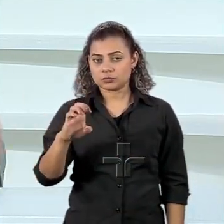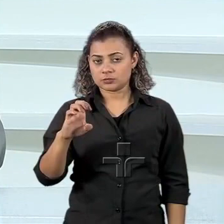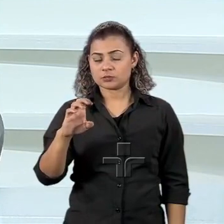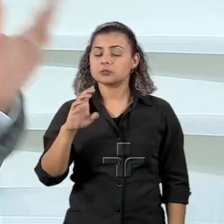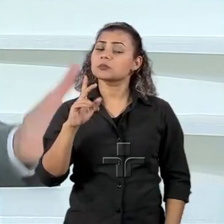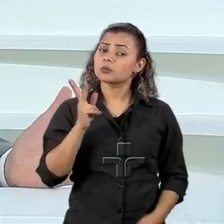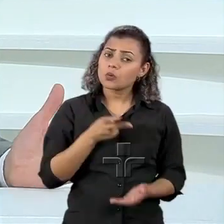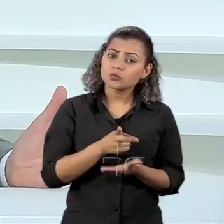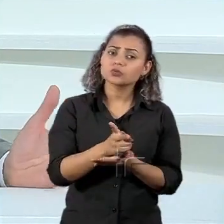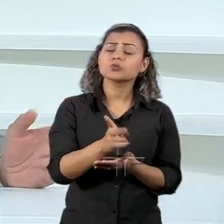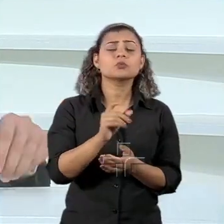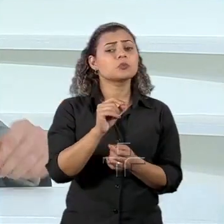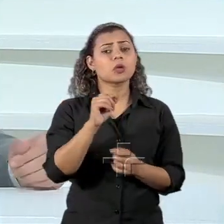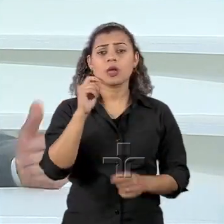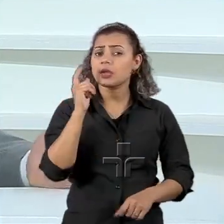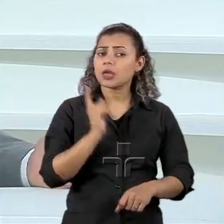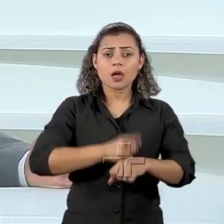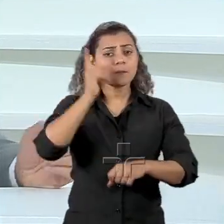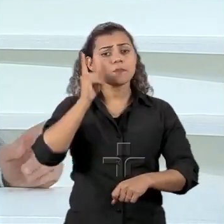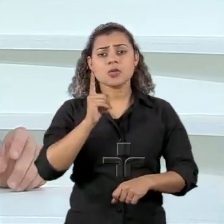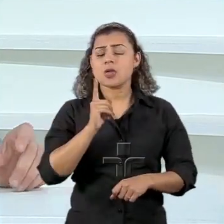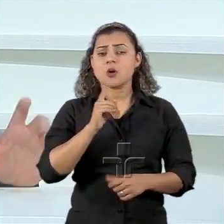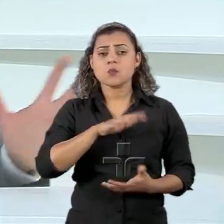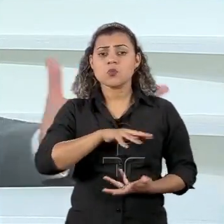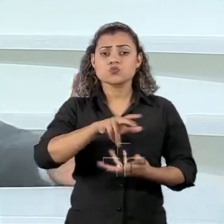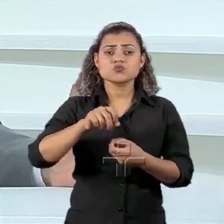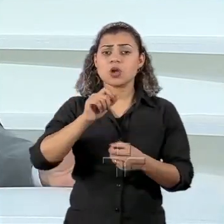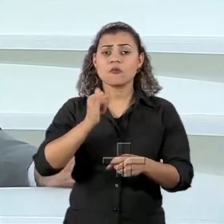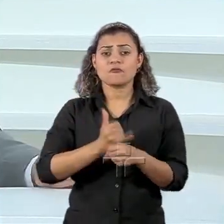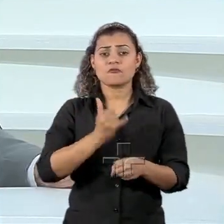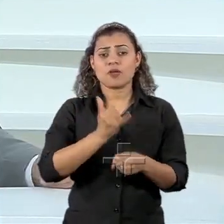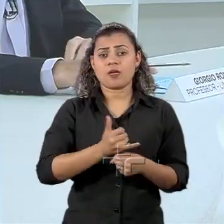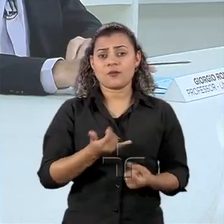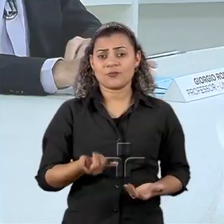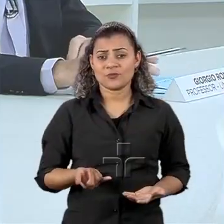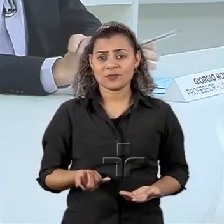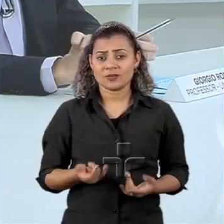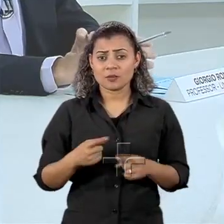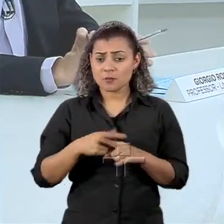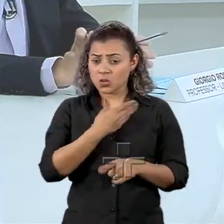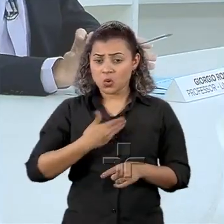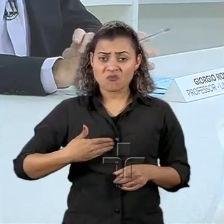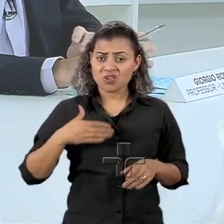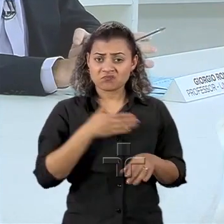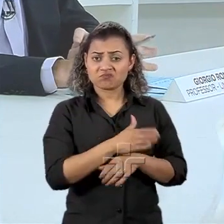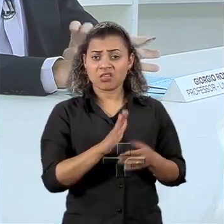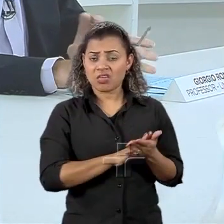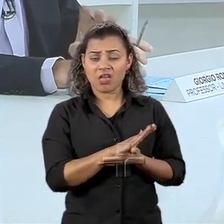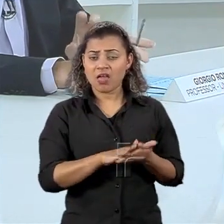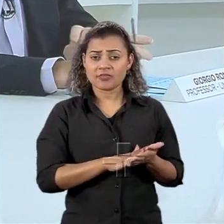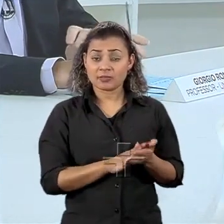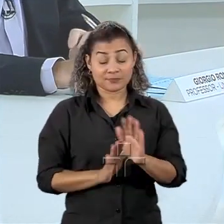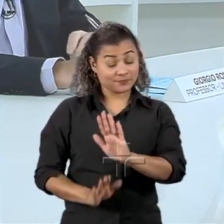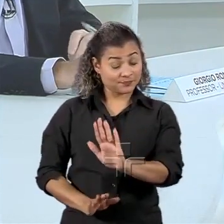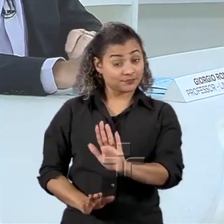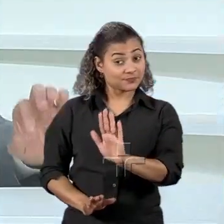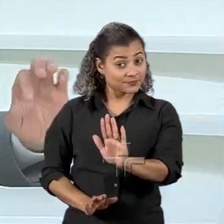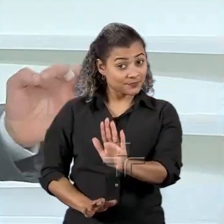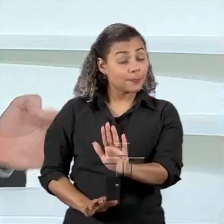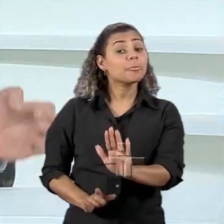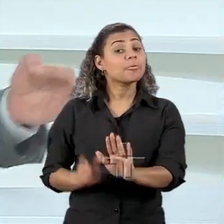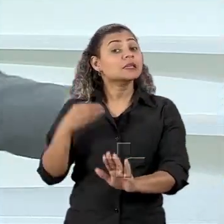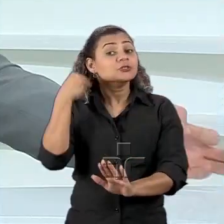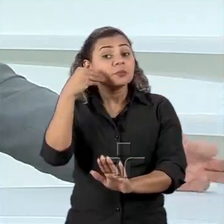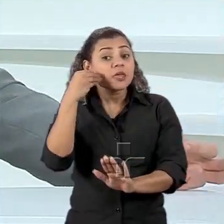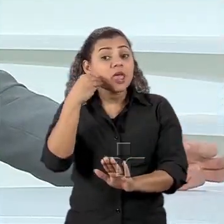mundial no setor de minério de ferro sem necessidade do Estado intervir. não é... Não, peraí, peraí, peraí. As experiências